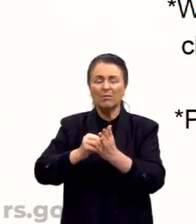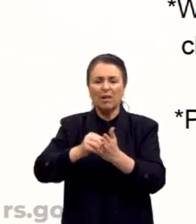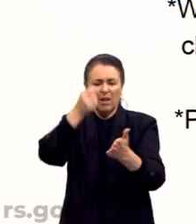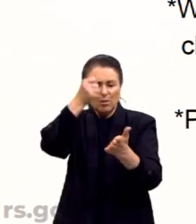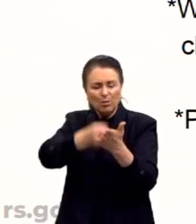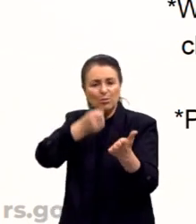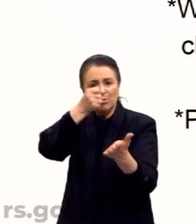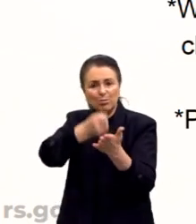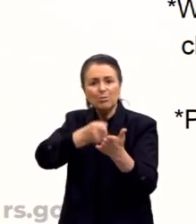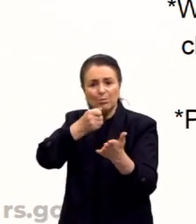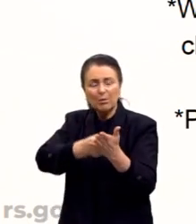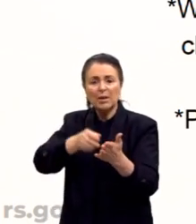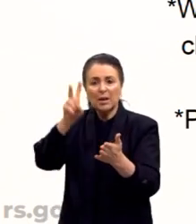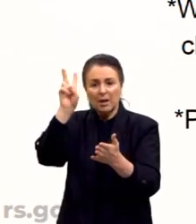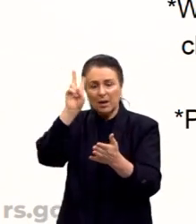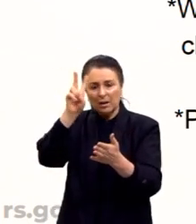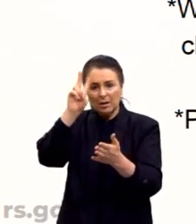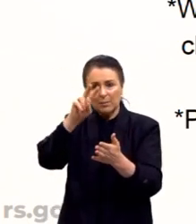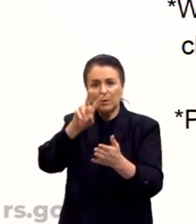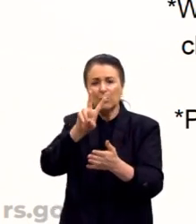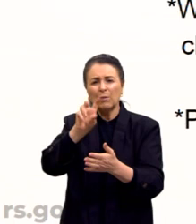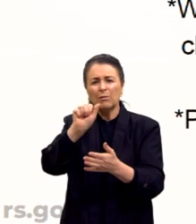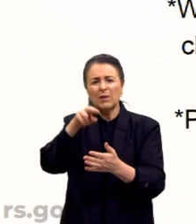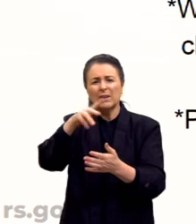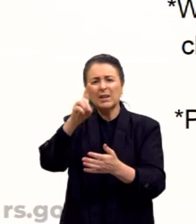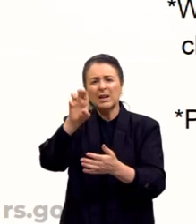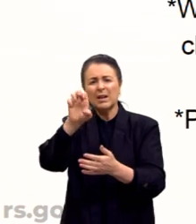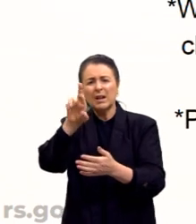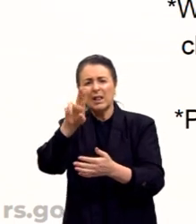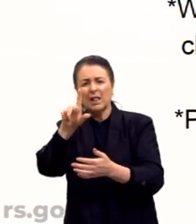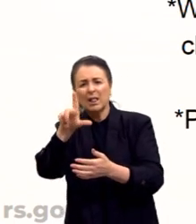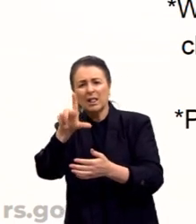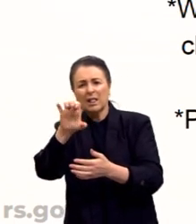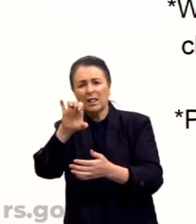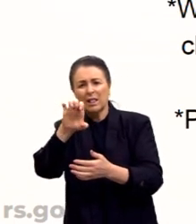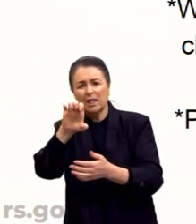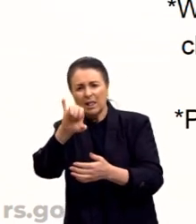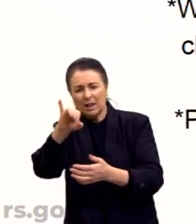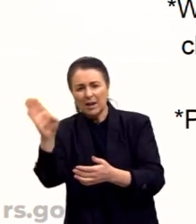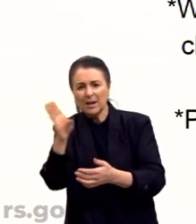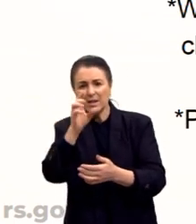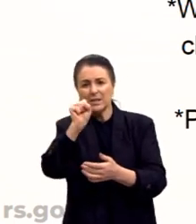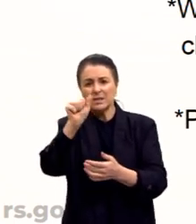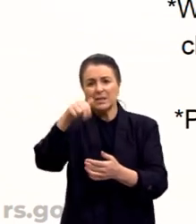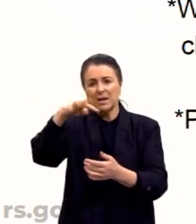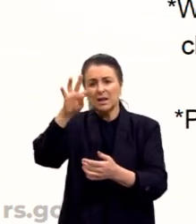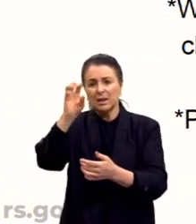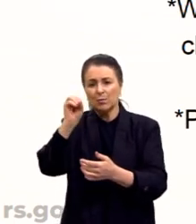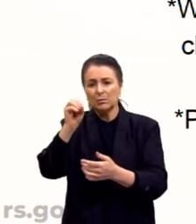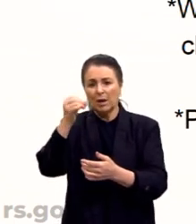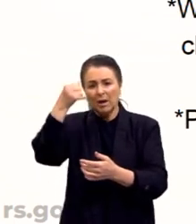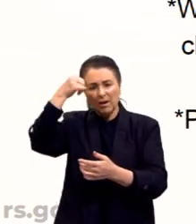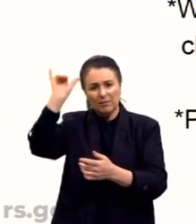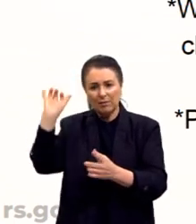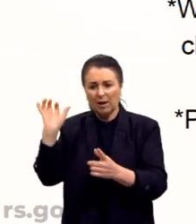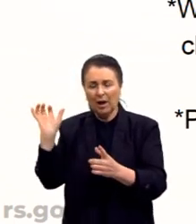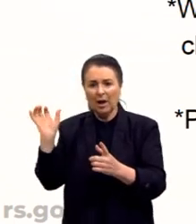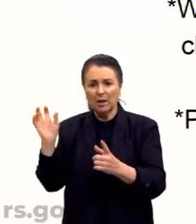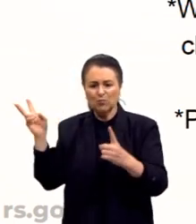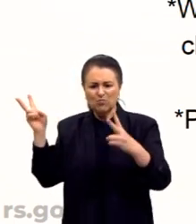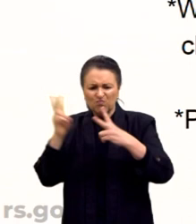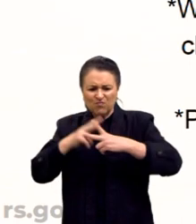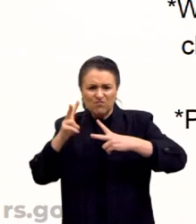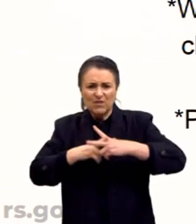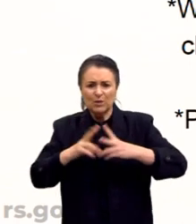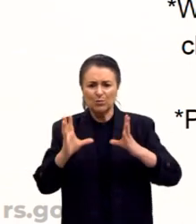tanto deficitária. O Vanderlei dos Santos, concessão dos Estados é evitar conflitos de classes. Então, antes que aconteça algum